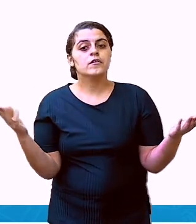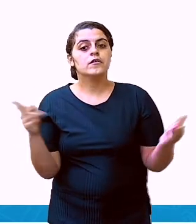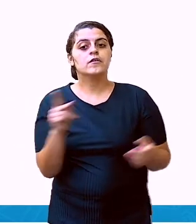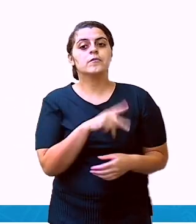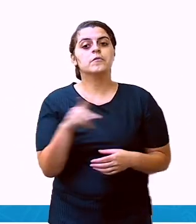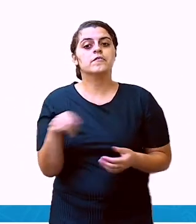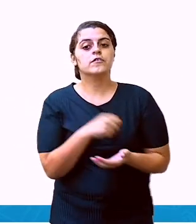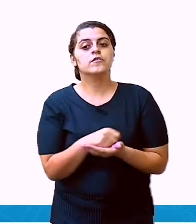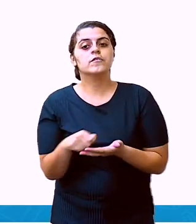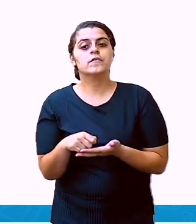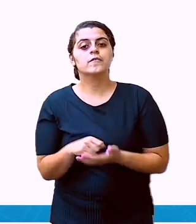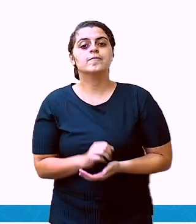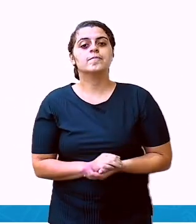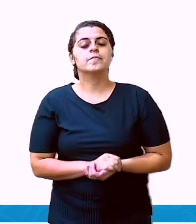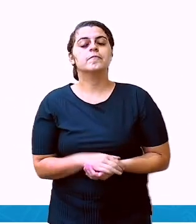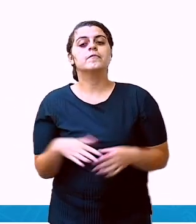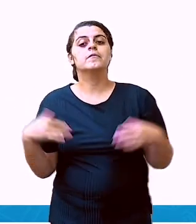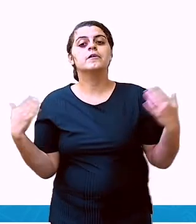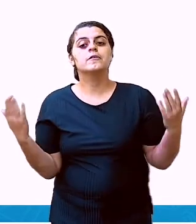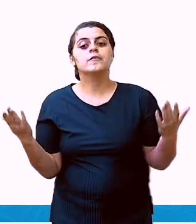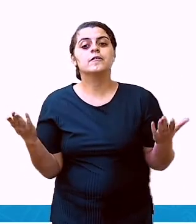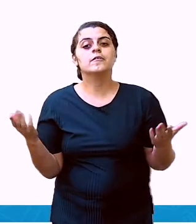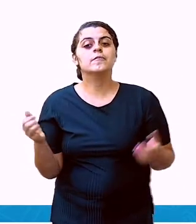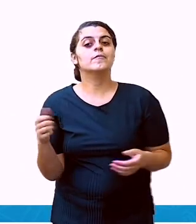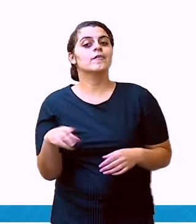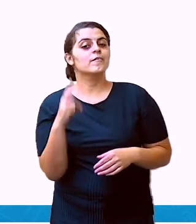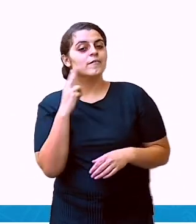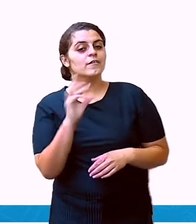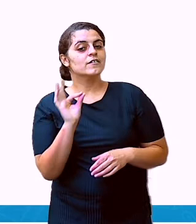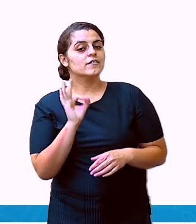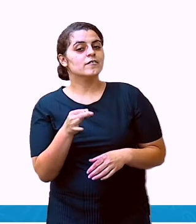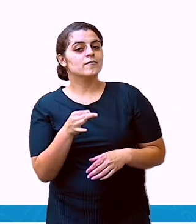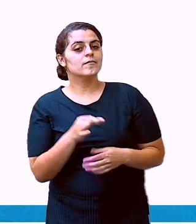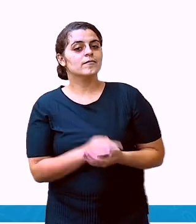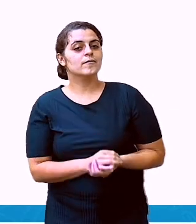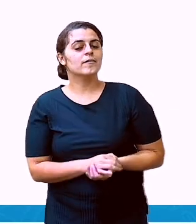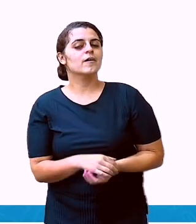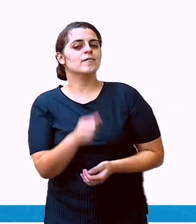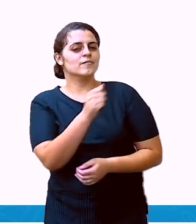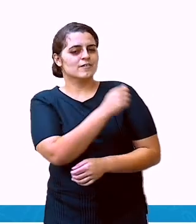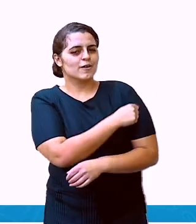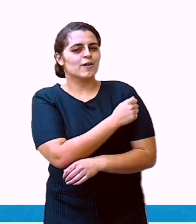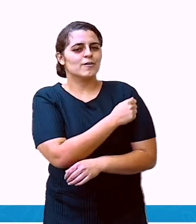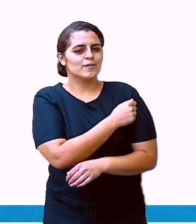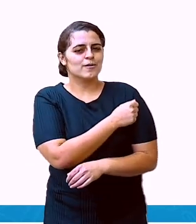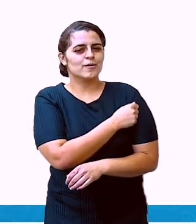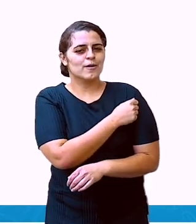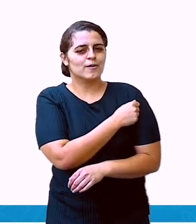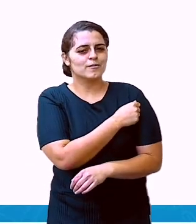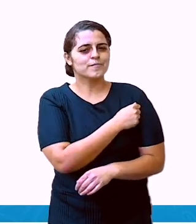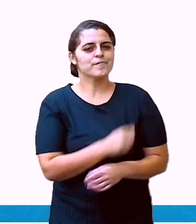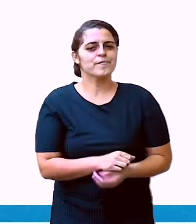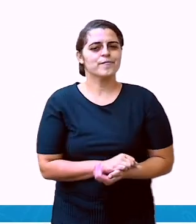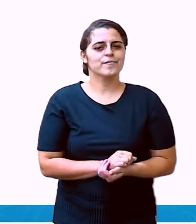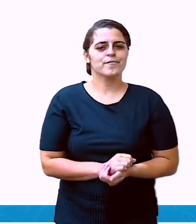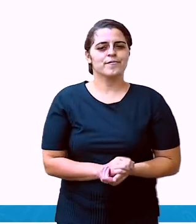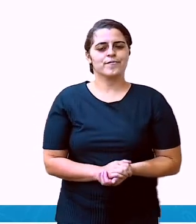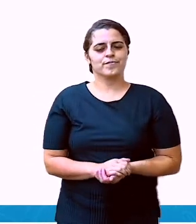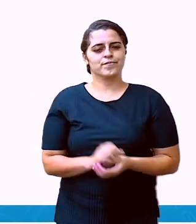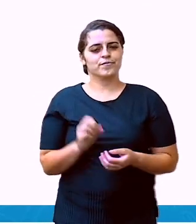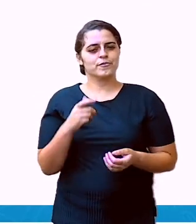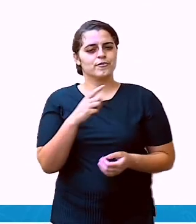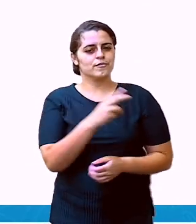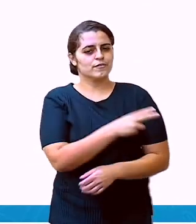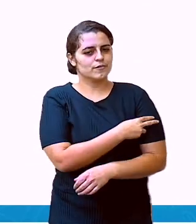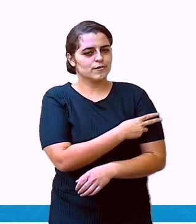escreveu o bilhete? Para quem? Vamos ver se você acertou. Para os alunos do